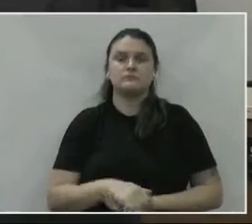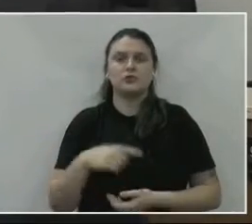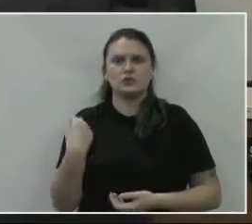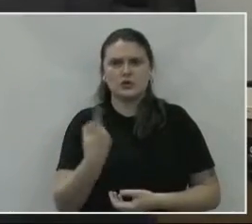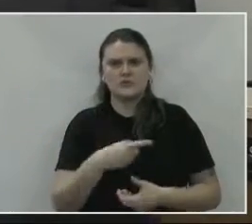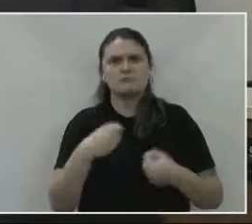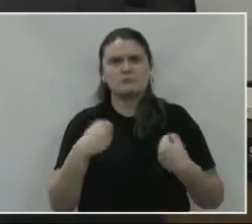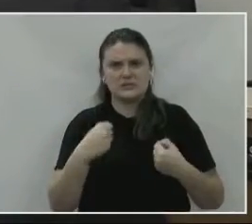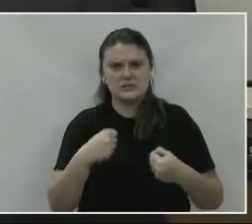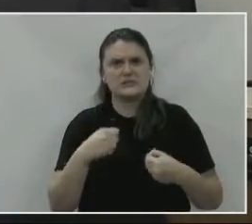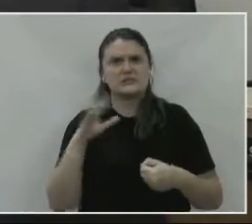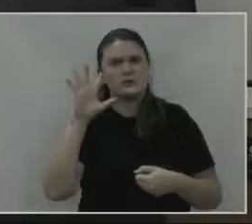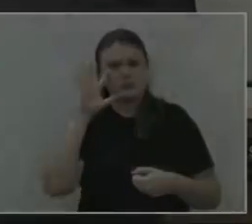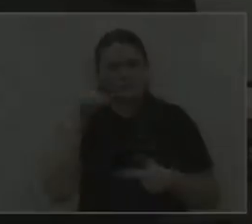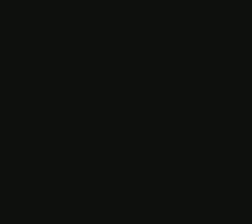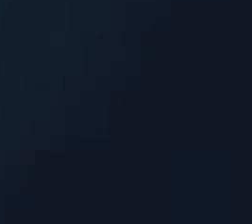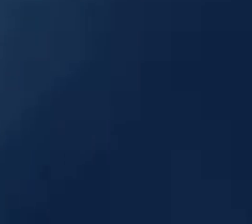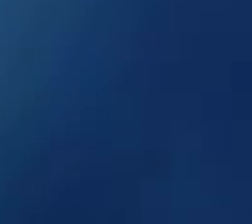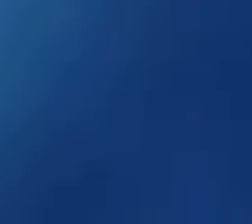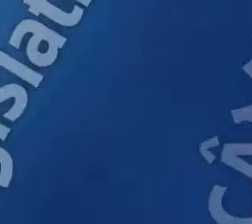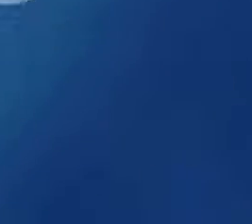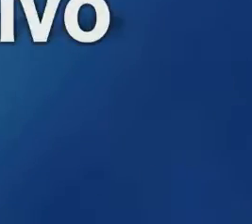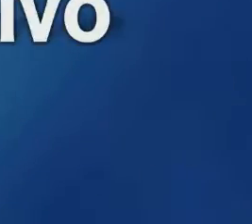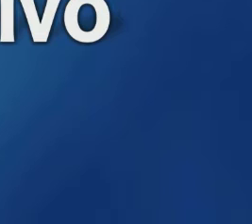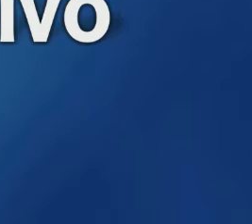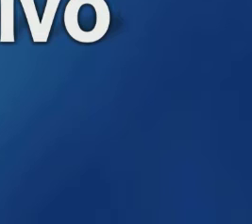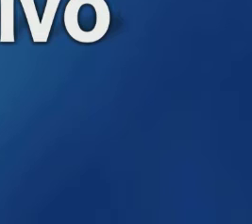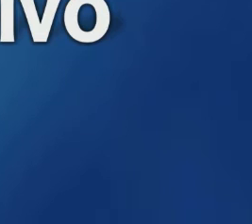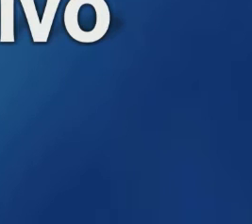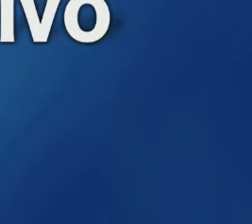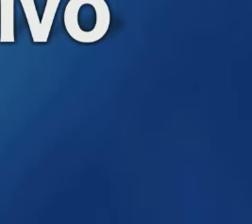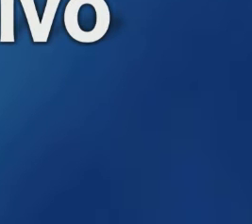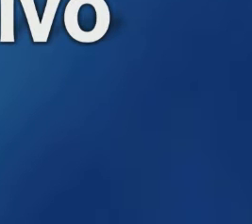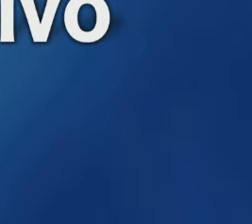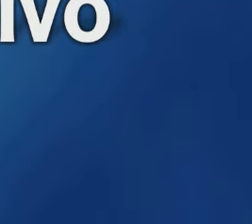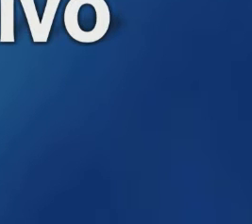temos que tomar uma providência o quanto antes. Música